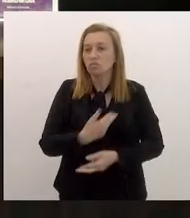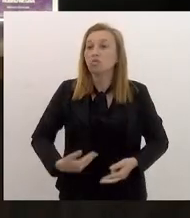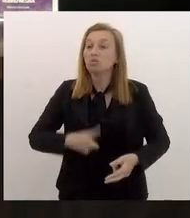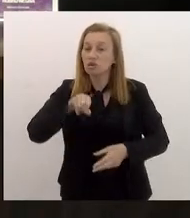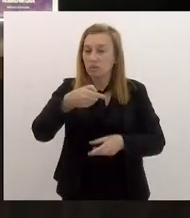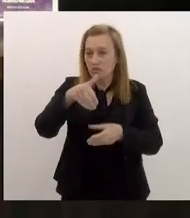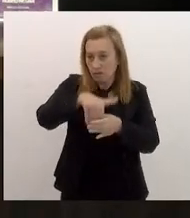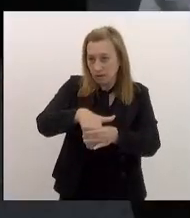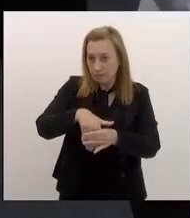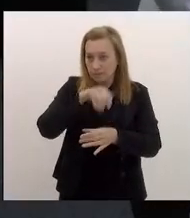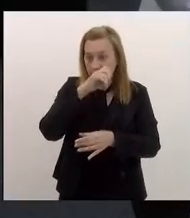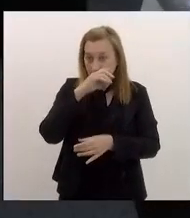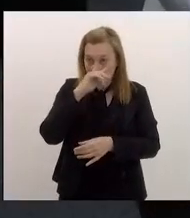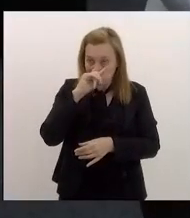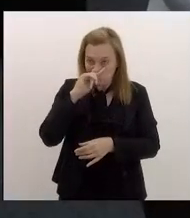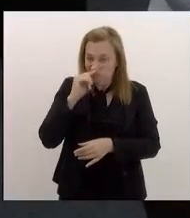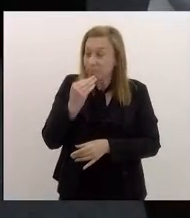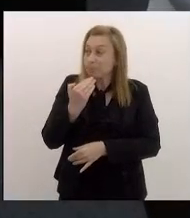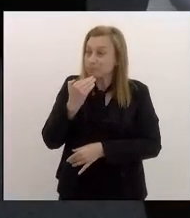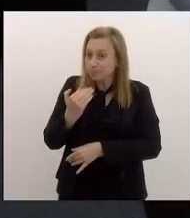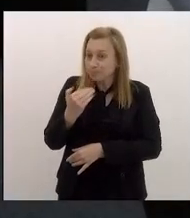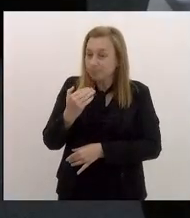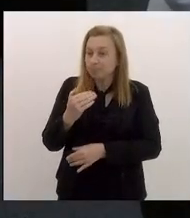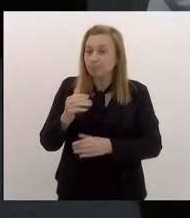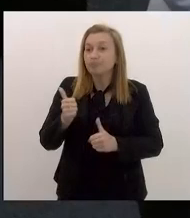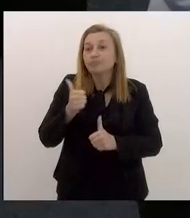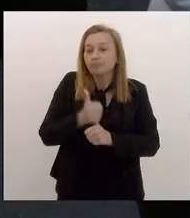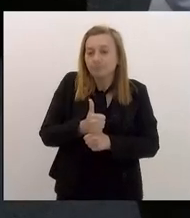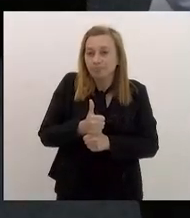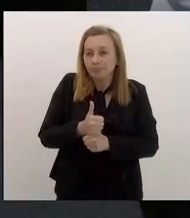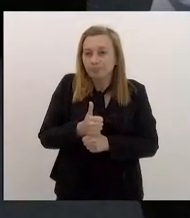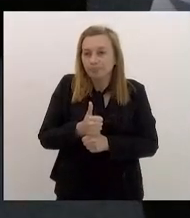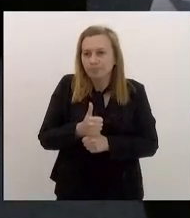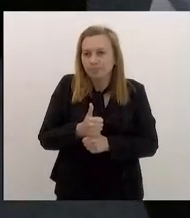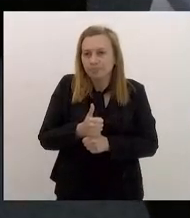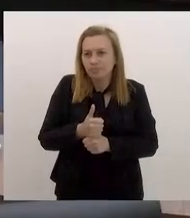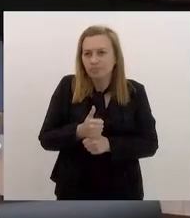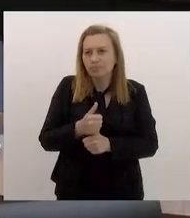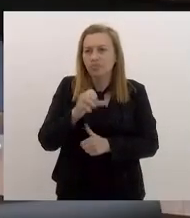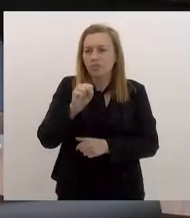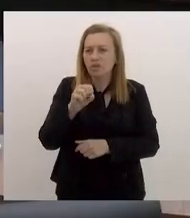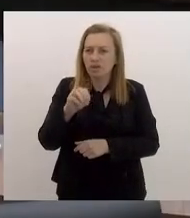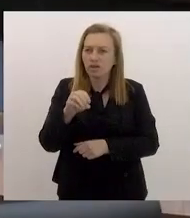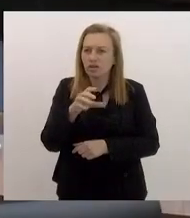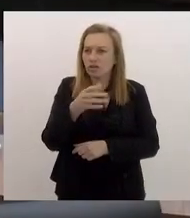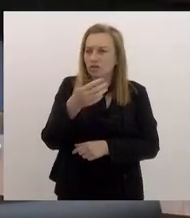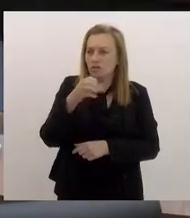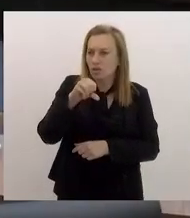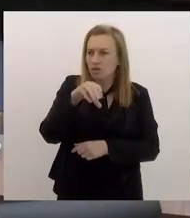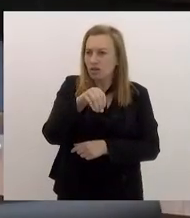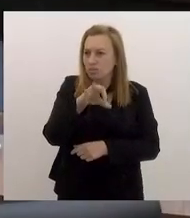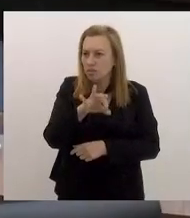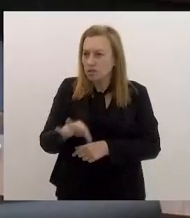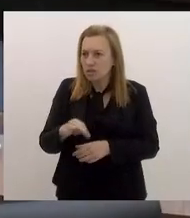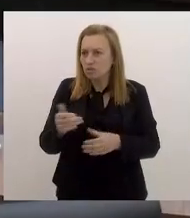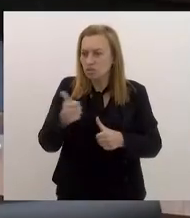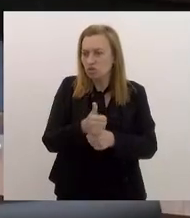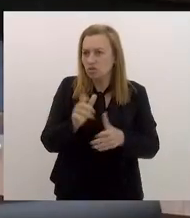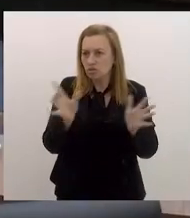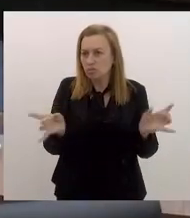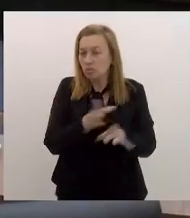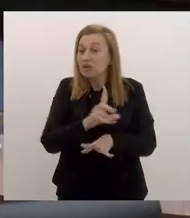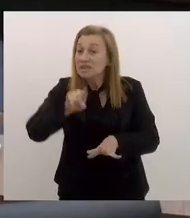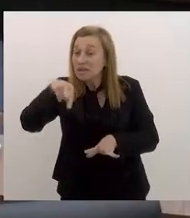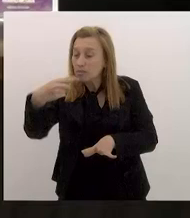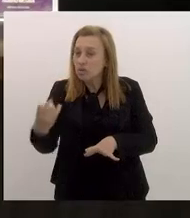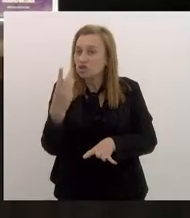Mas aí, com a sugestão do substitutivo... ter 80, 90% do substitutivo pronto. E aí, depois